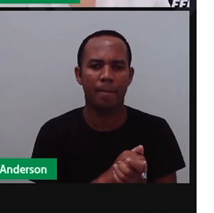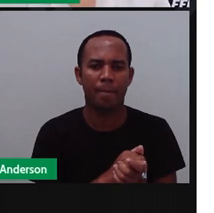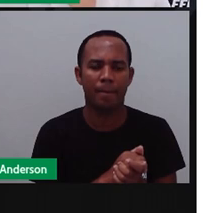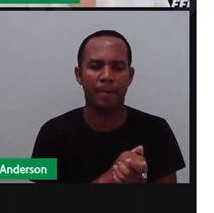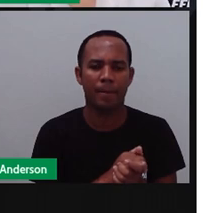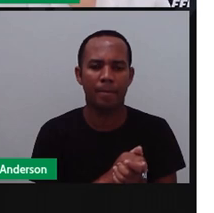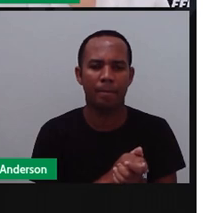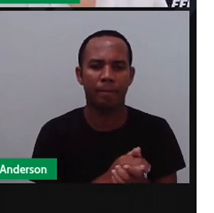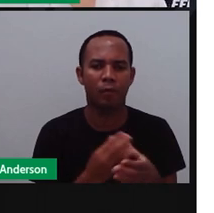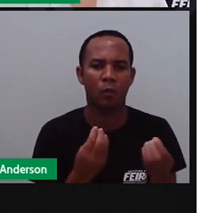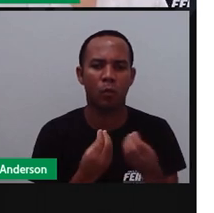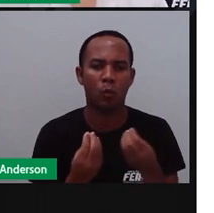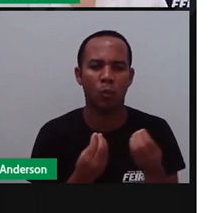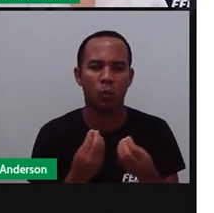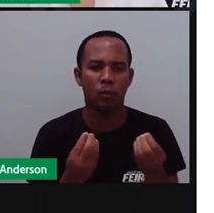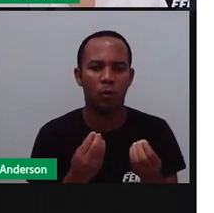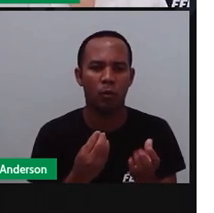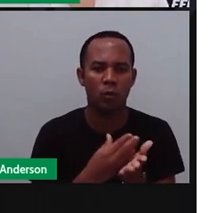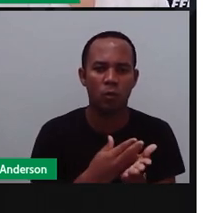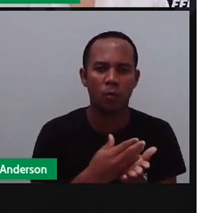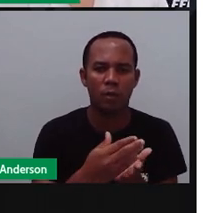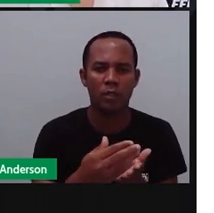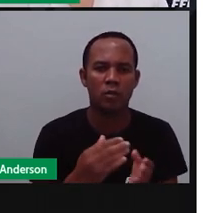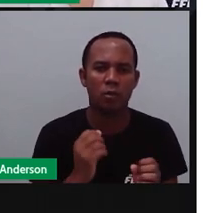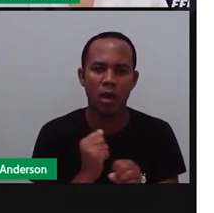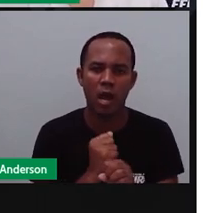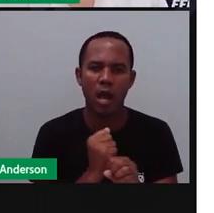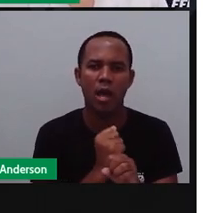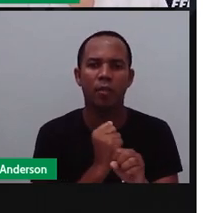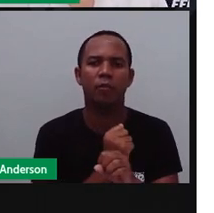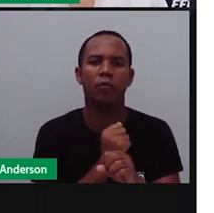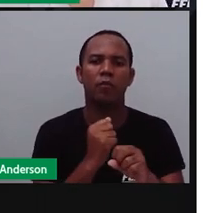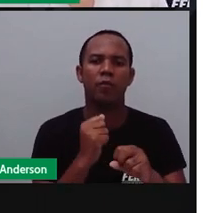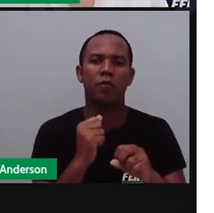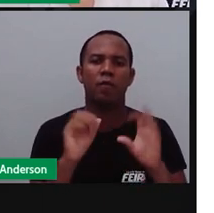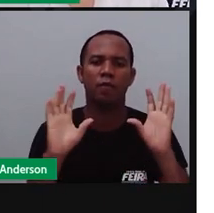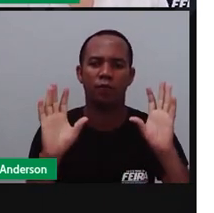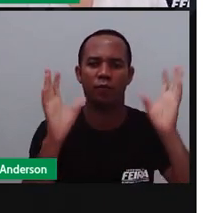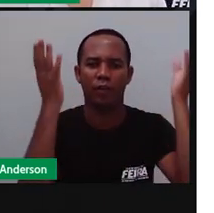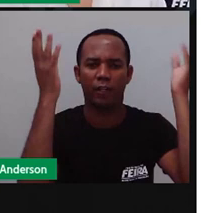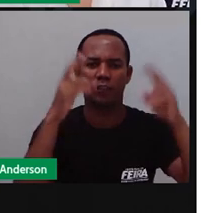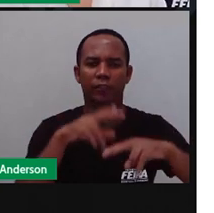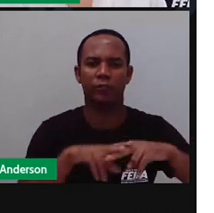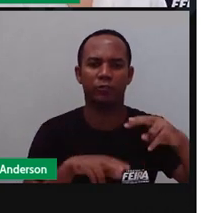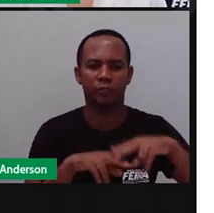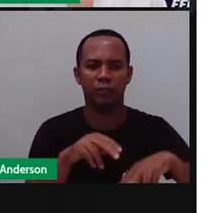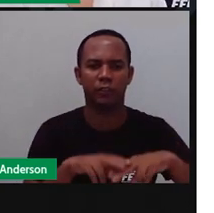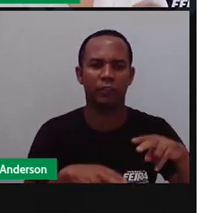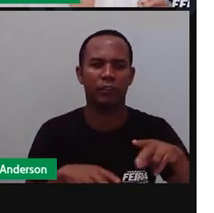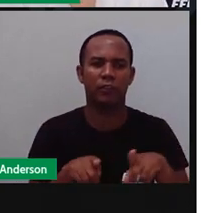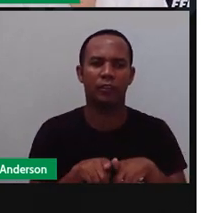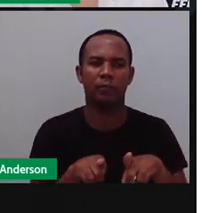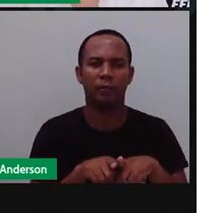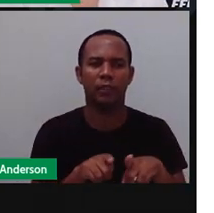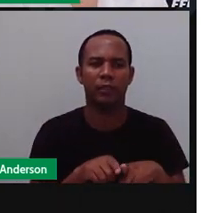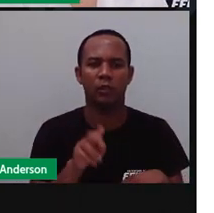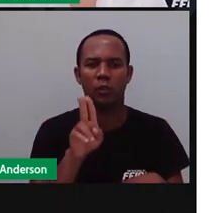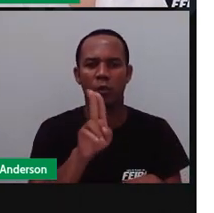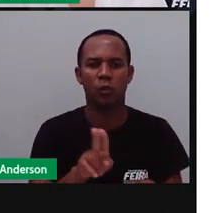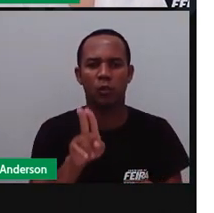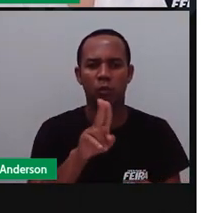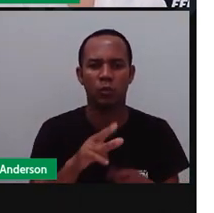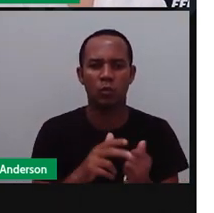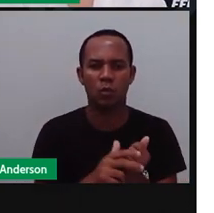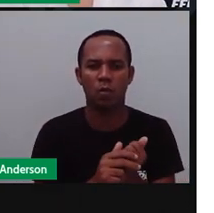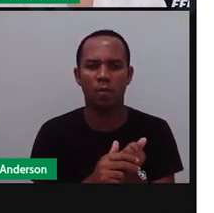Assim, né? Começou a tradição anual das festas juninas por aqui. E assim começou também o uso do milho para o